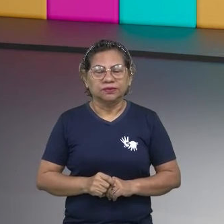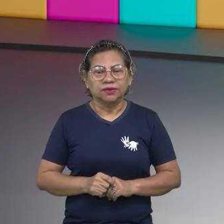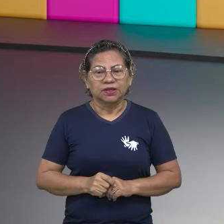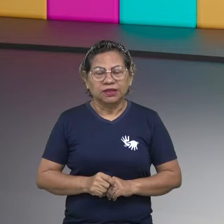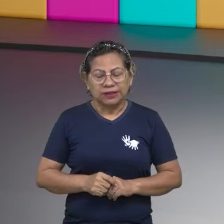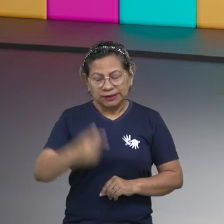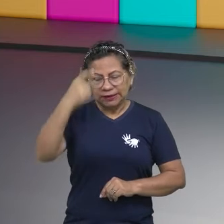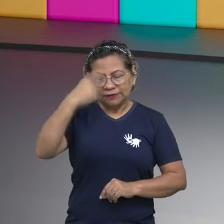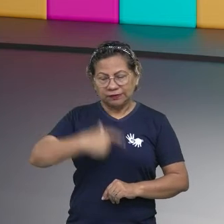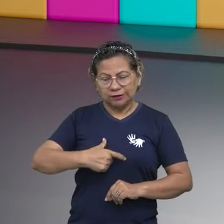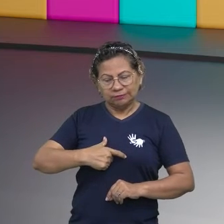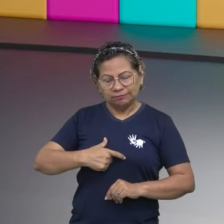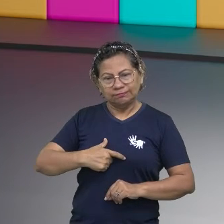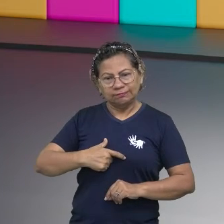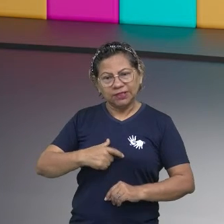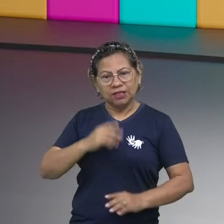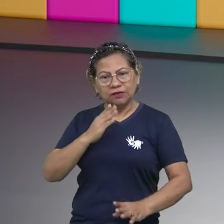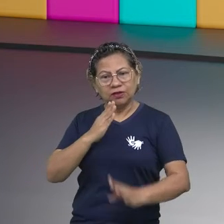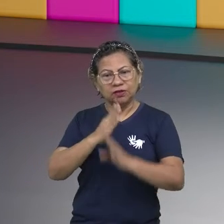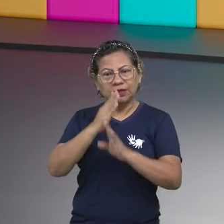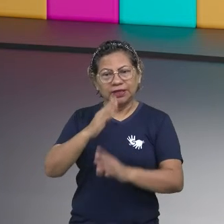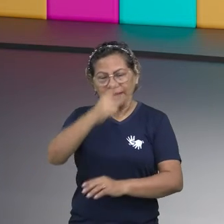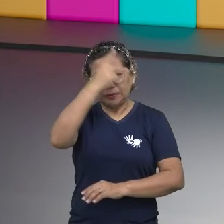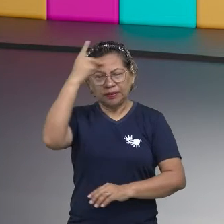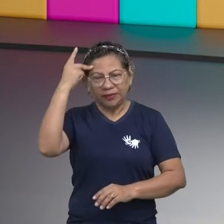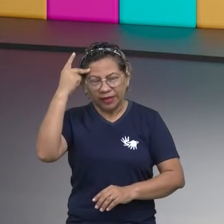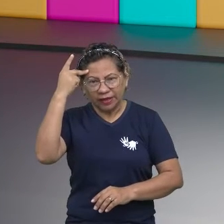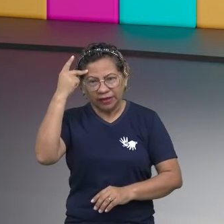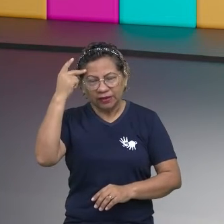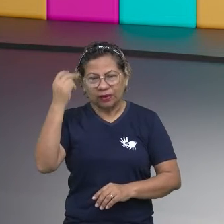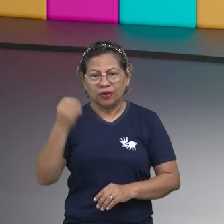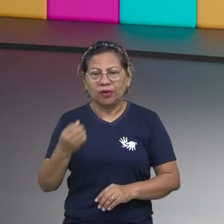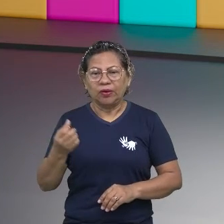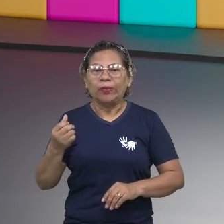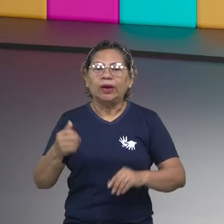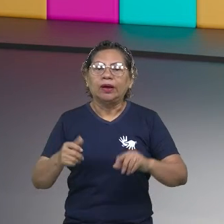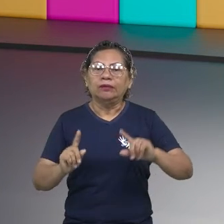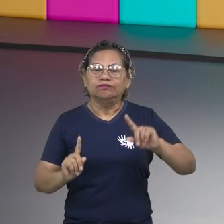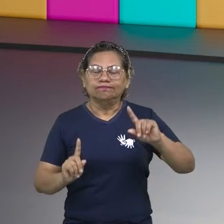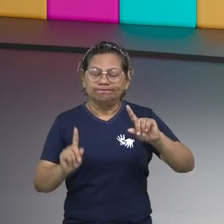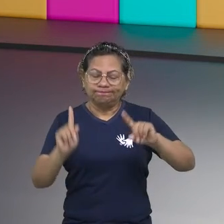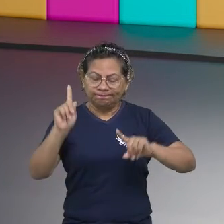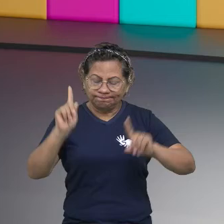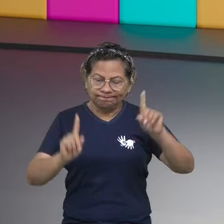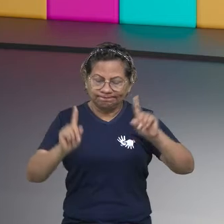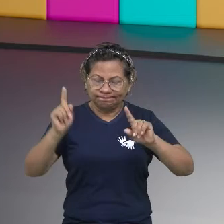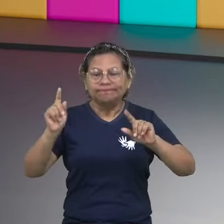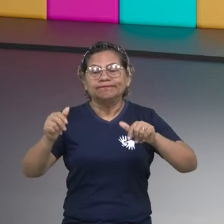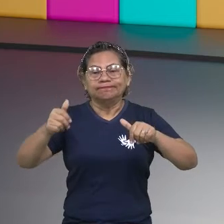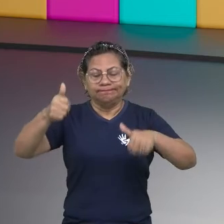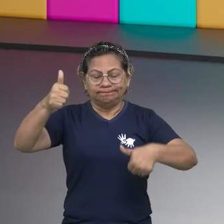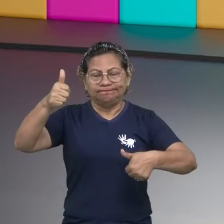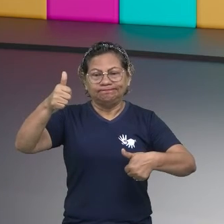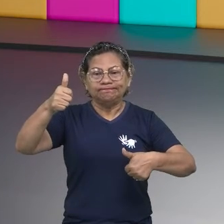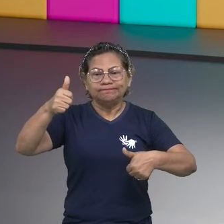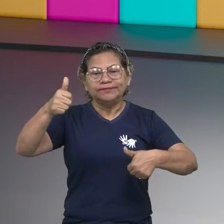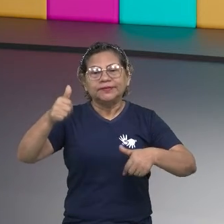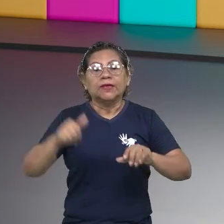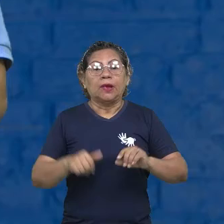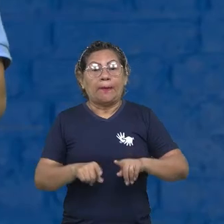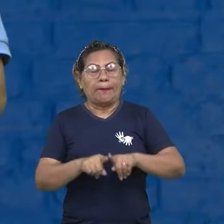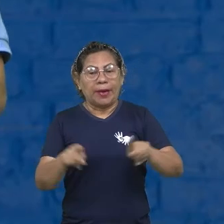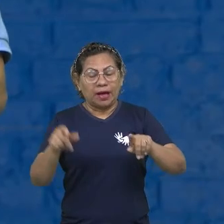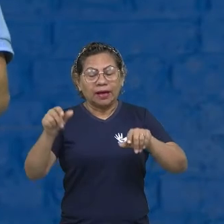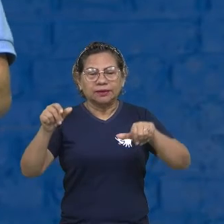encontrar pessoas positivas e negativas, influências positivas e negativas. A escolha é livre. Você